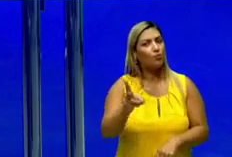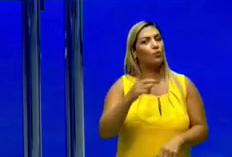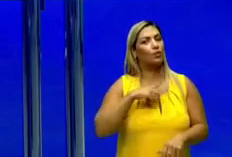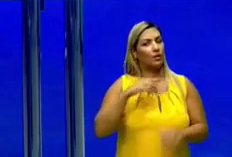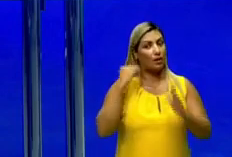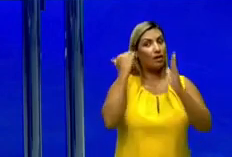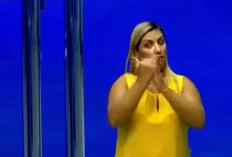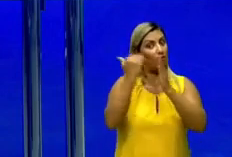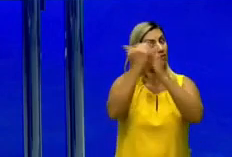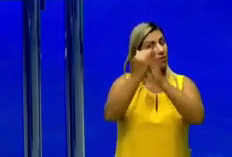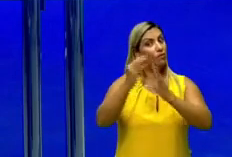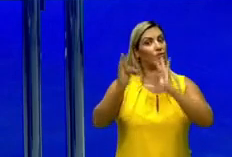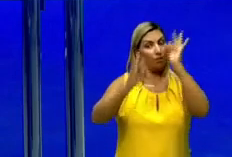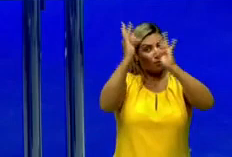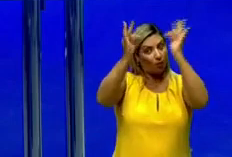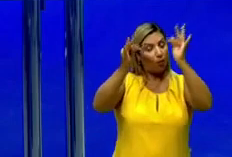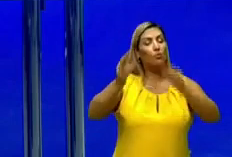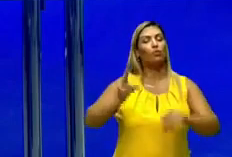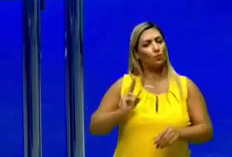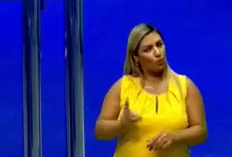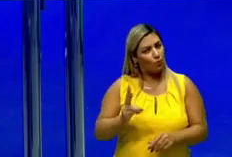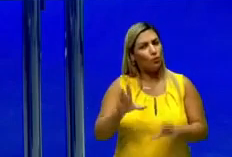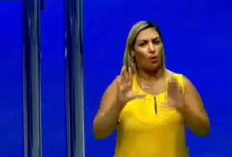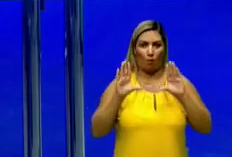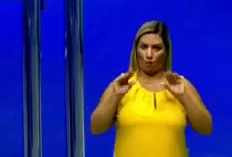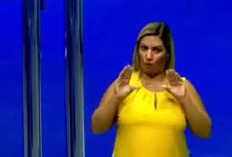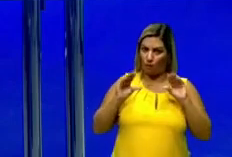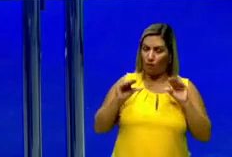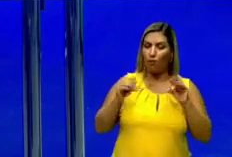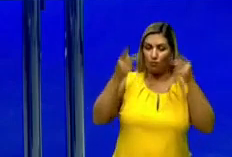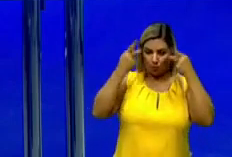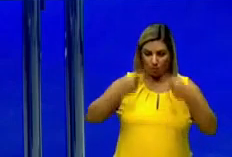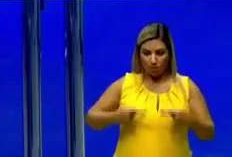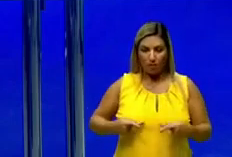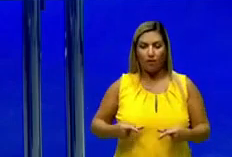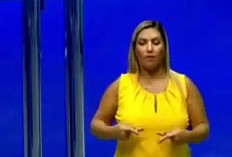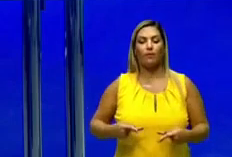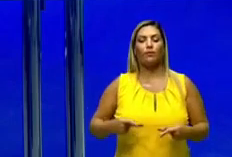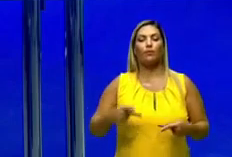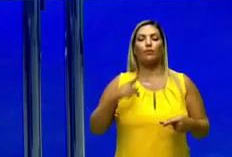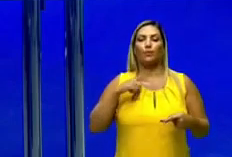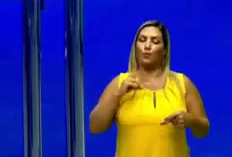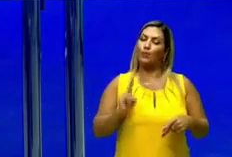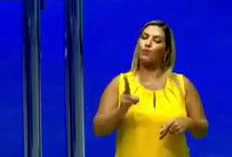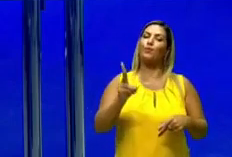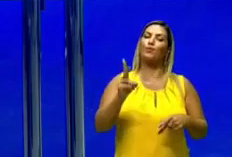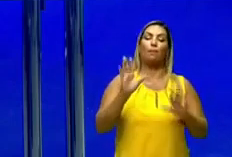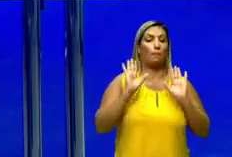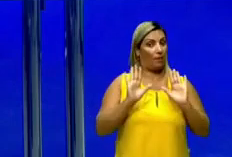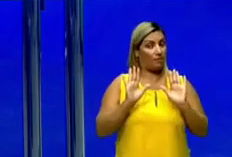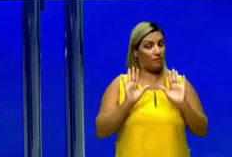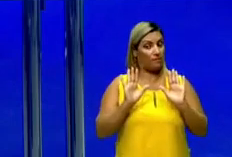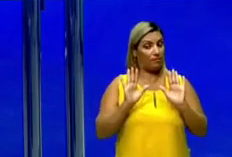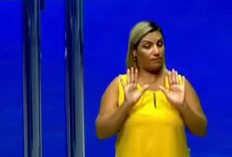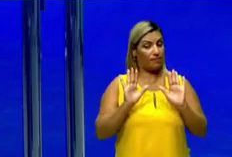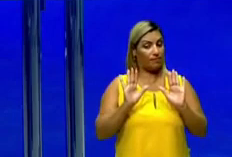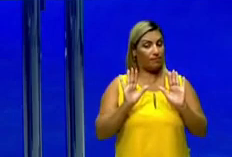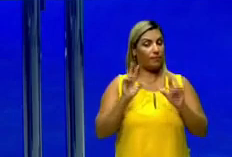avanço tecnológico, que a gente continue tendo conforto, a humanidade continue tendo esse conforto, porém,